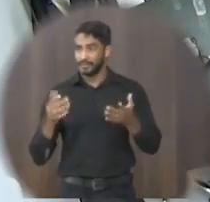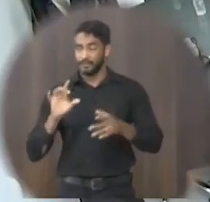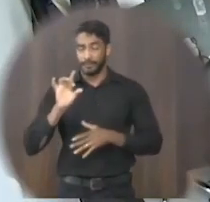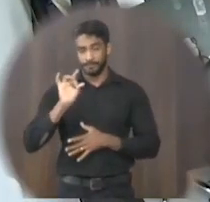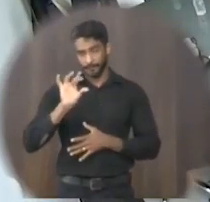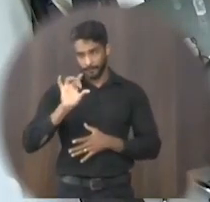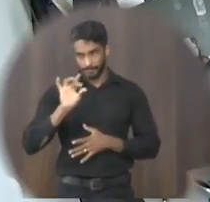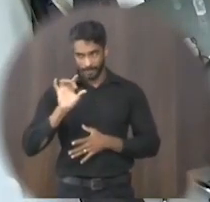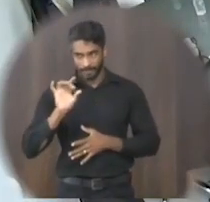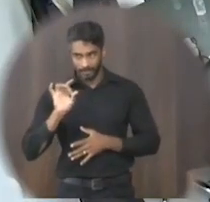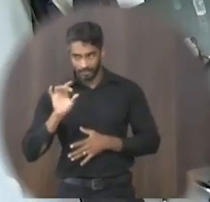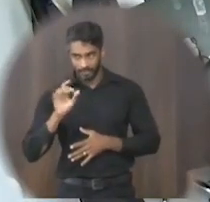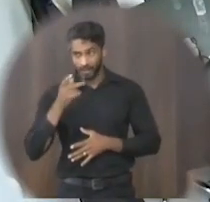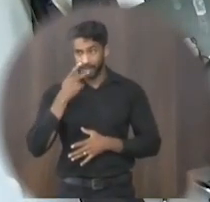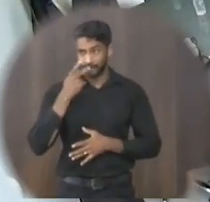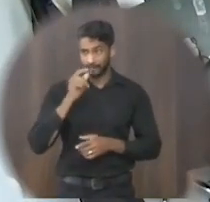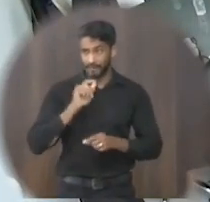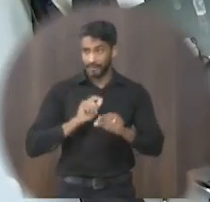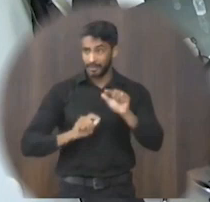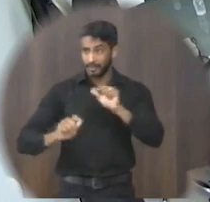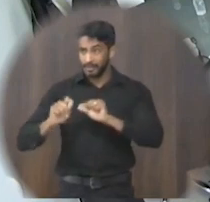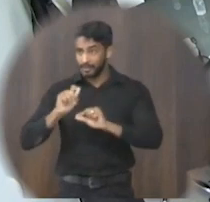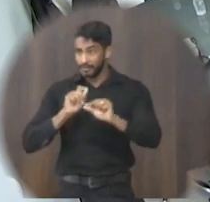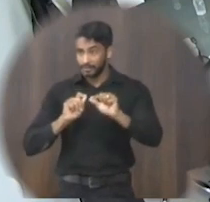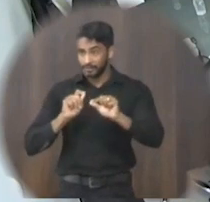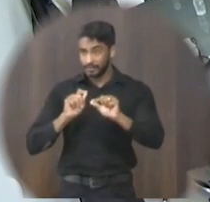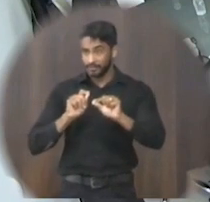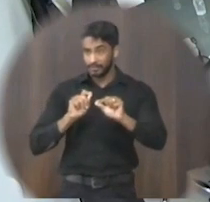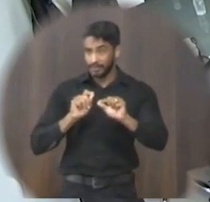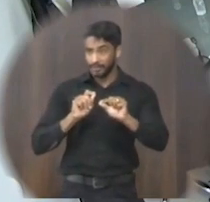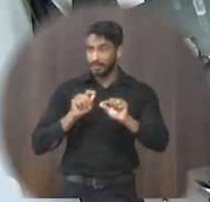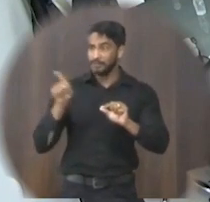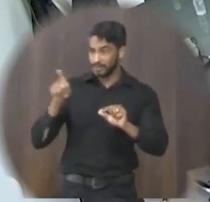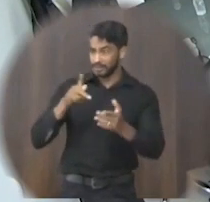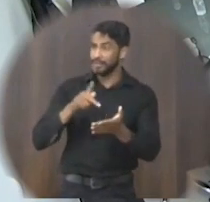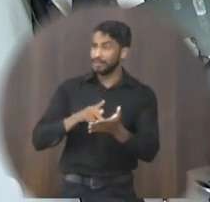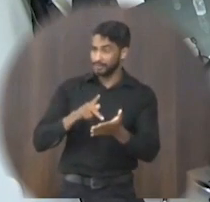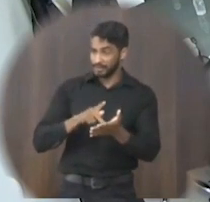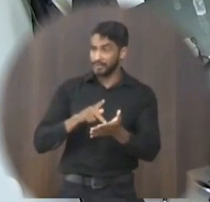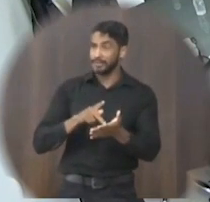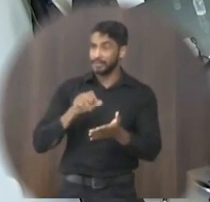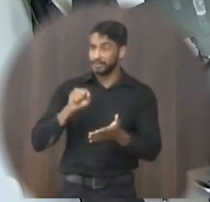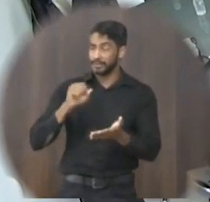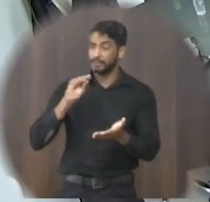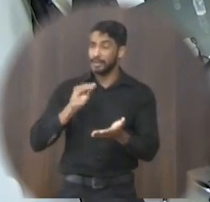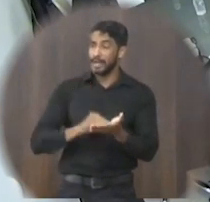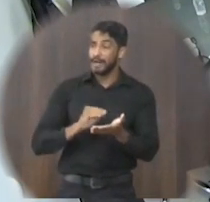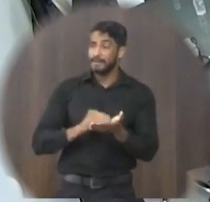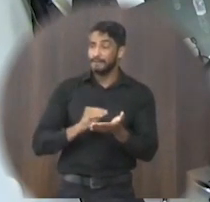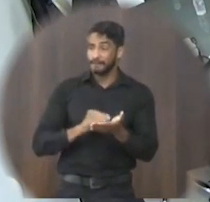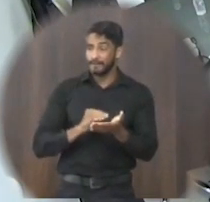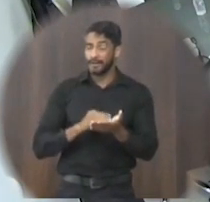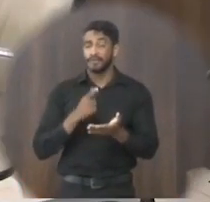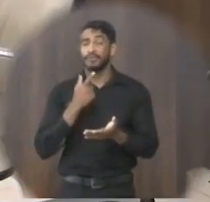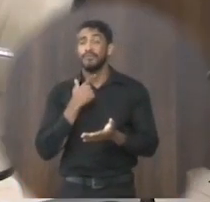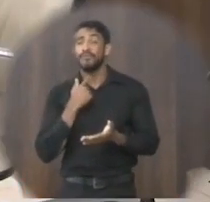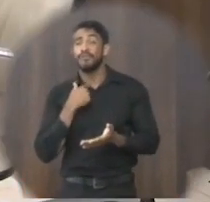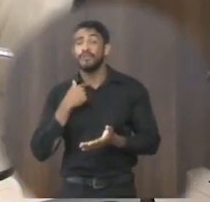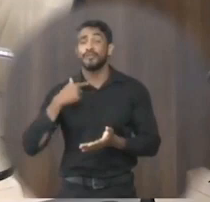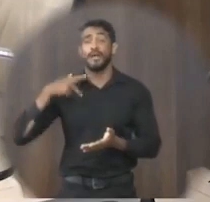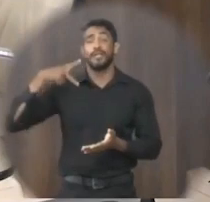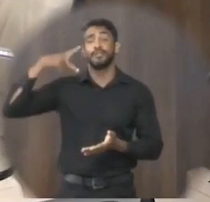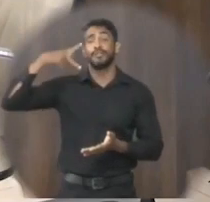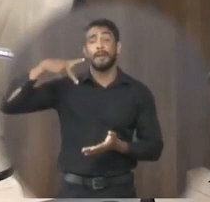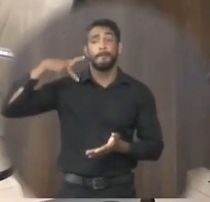para citar que vossa excelência tem razão quando fala na questão de vontade política